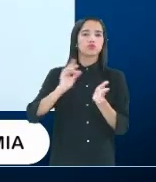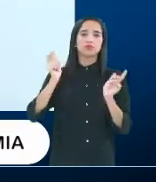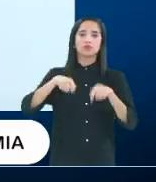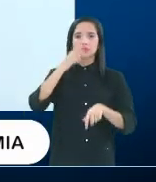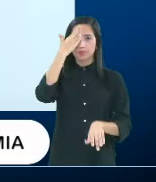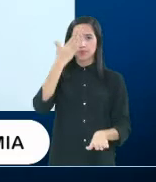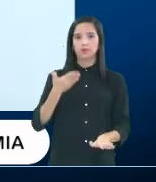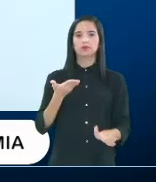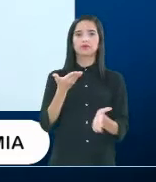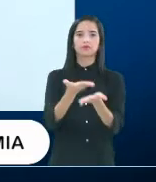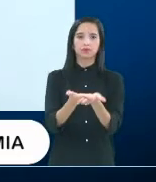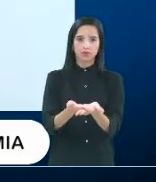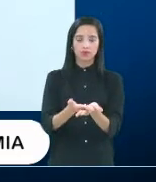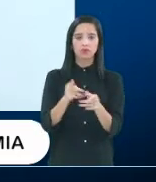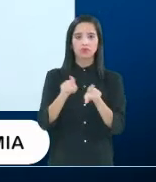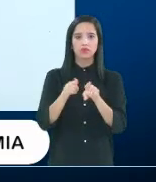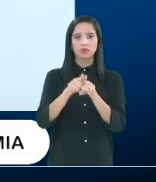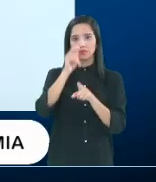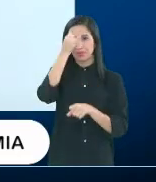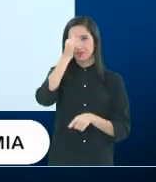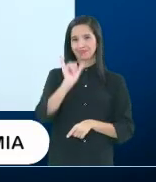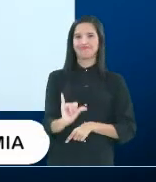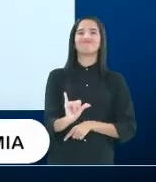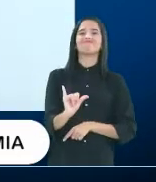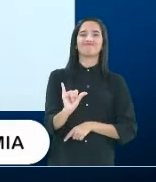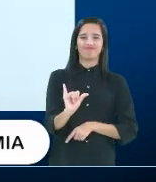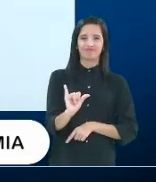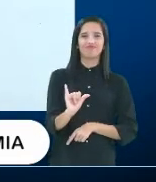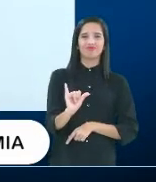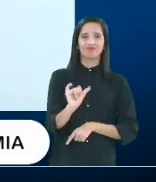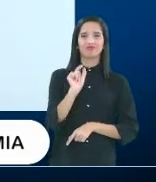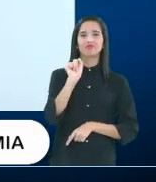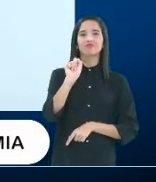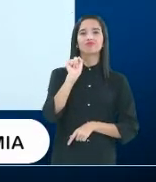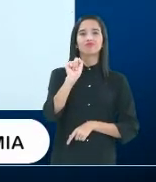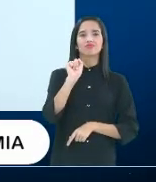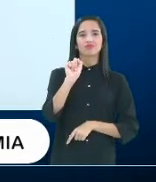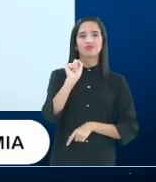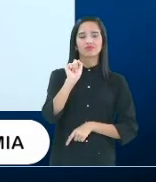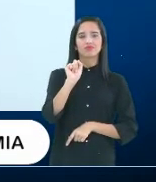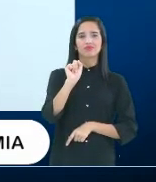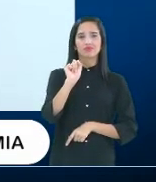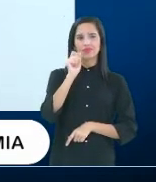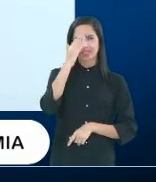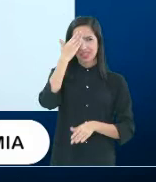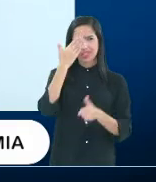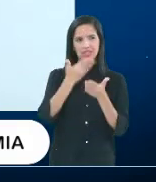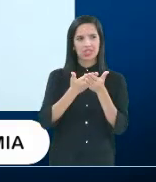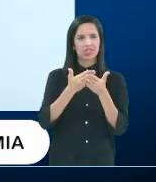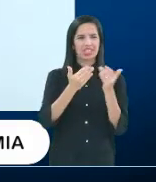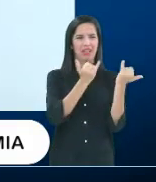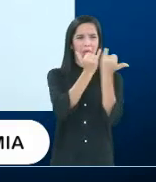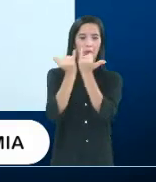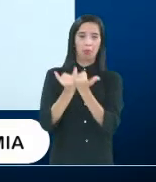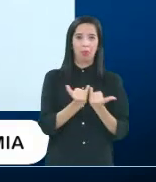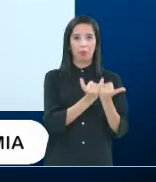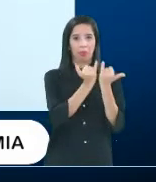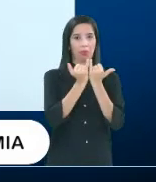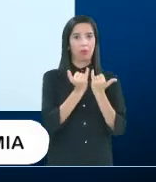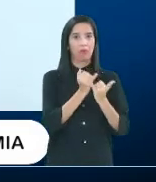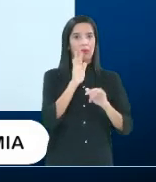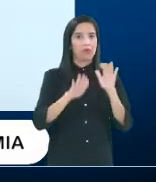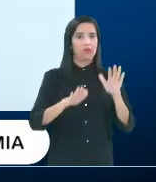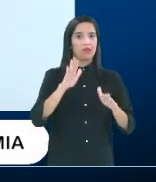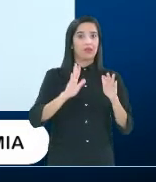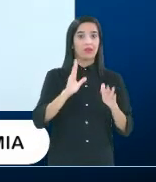e evitar, é, essa, acreditar em, nessa rede de fofocas aí, da, que você